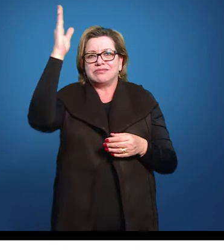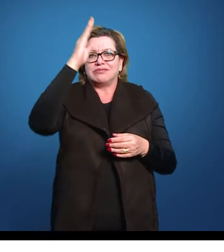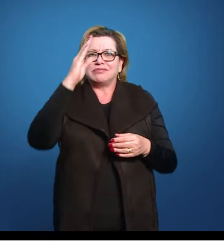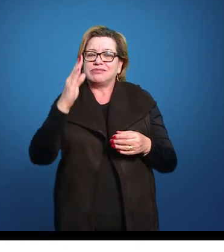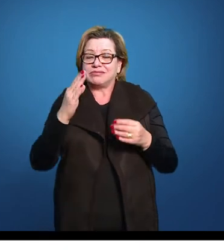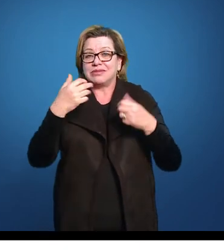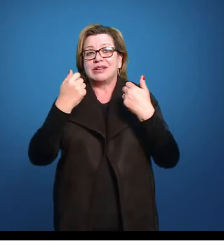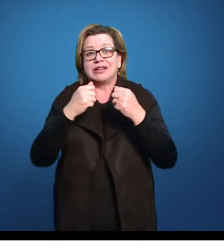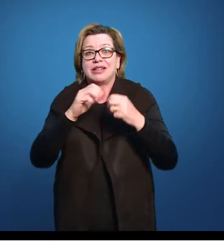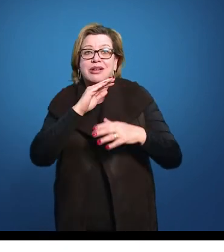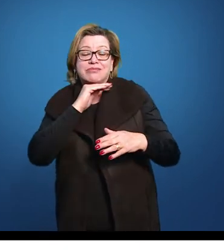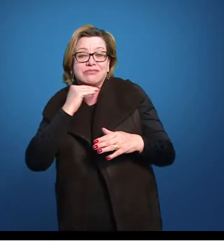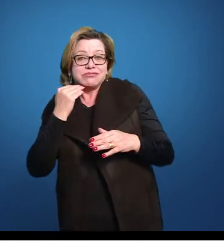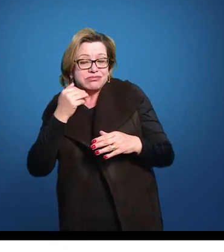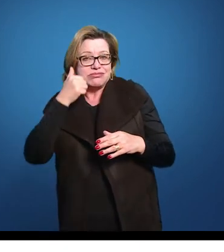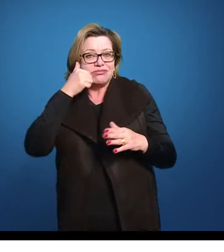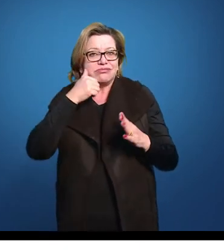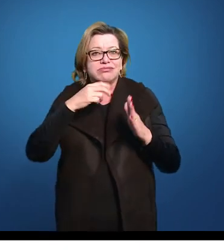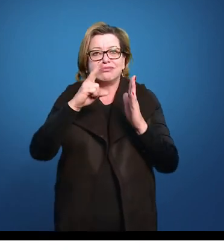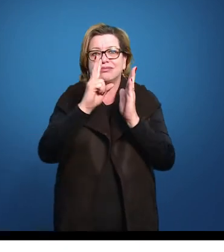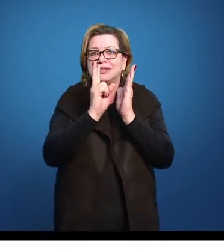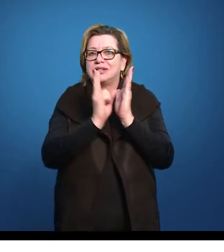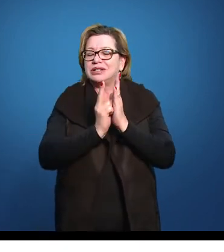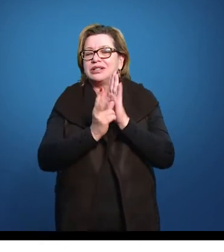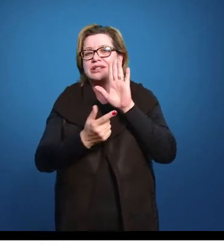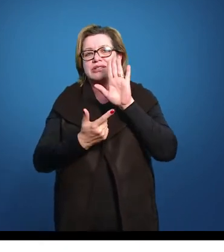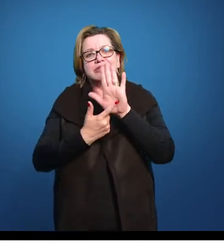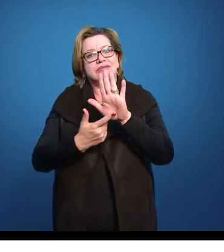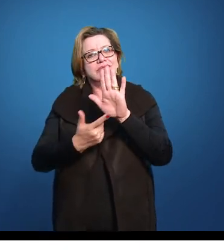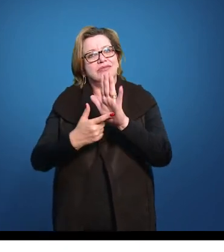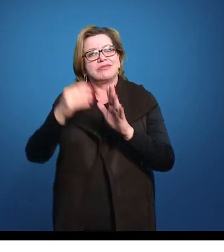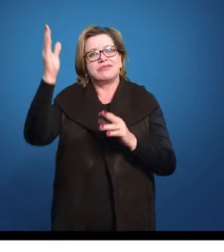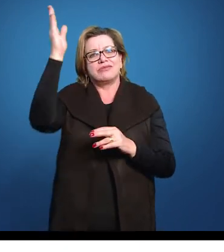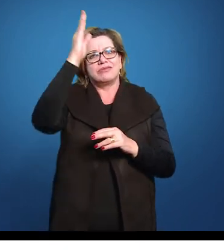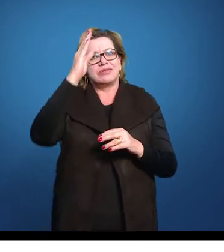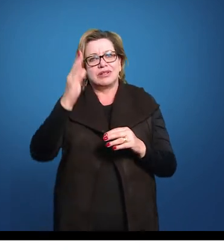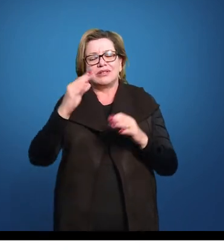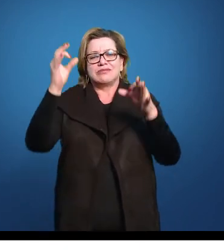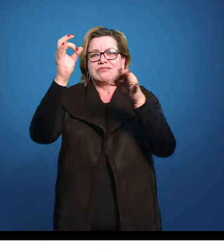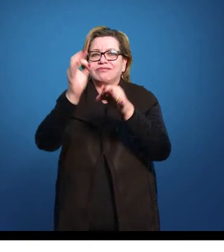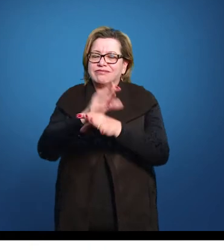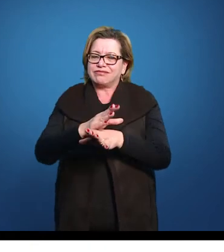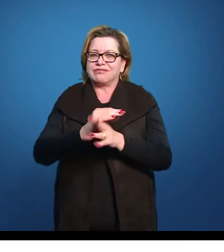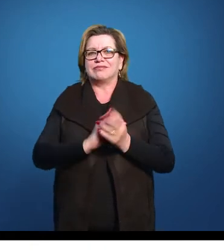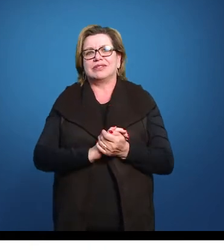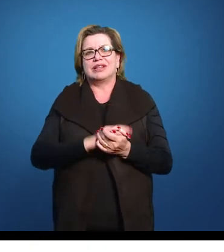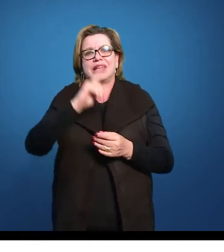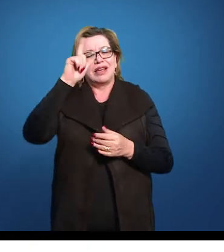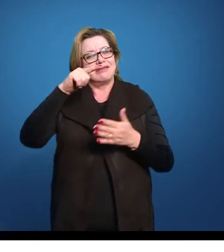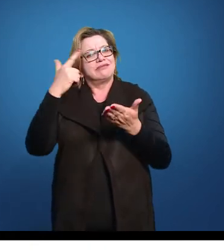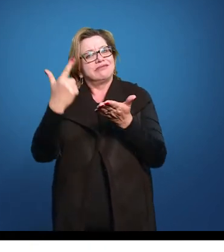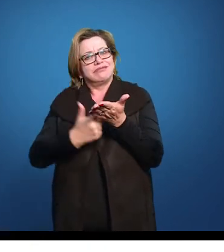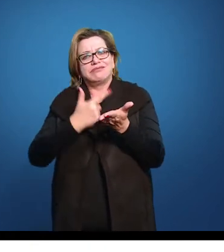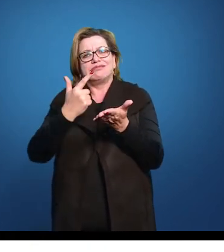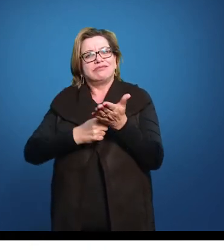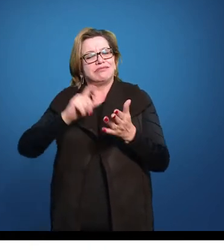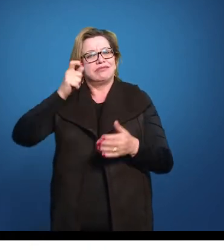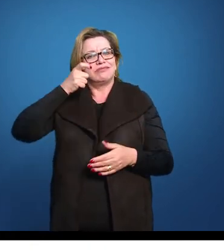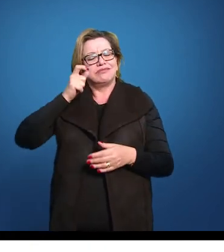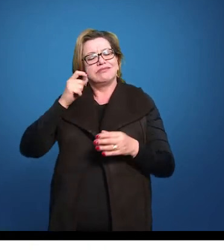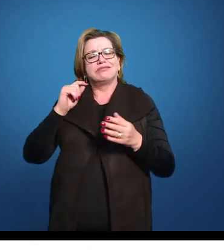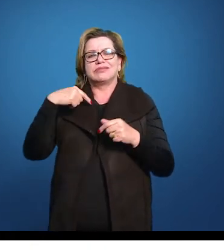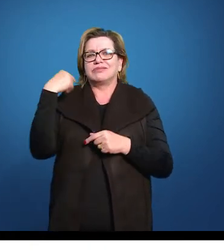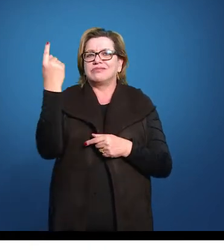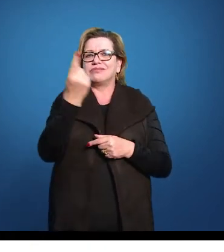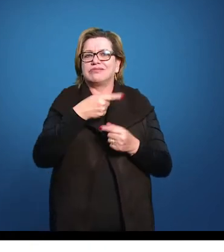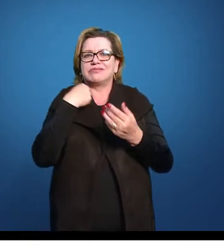morte dessa Iracema que representa esse nativo, que representa esse Brasil que não vai existir mais. Então é uma obra bastante interessante para a gente estudar.